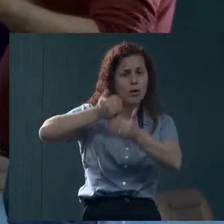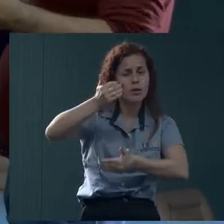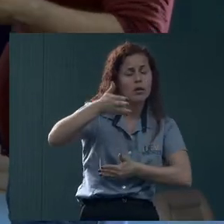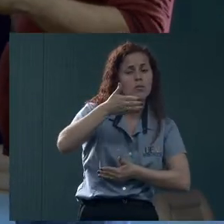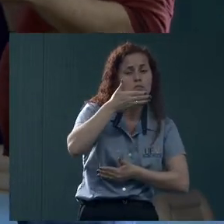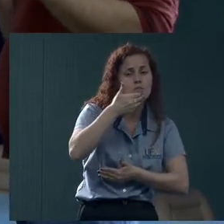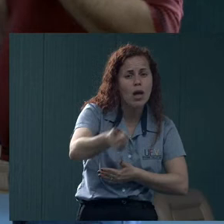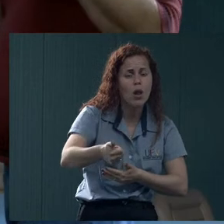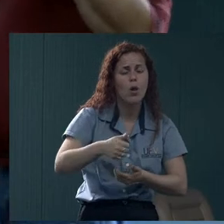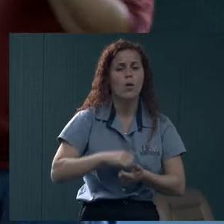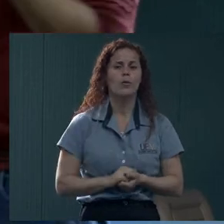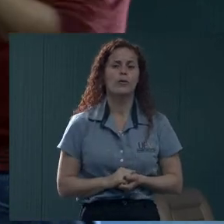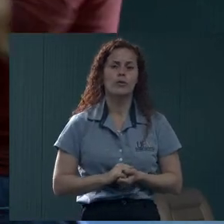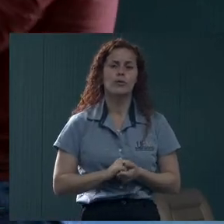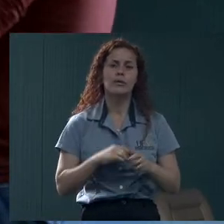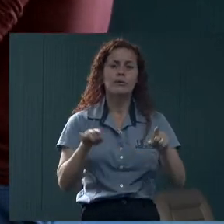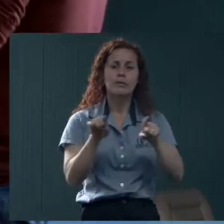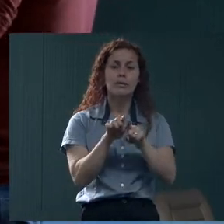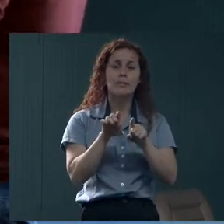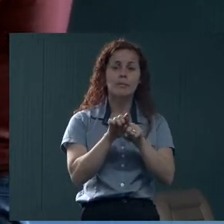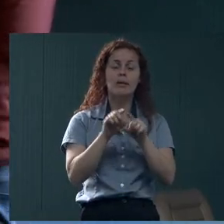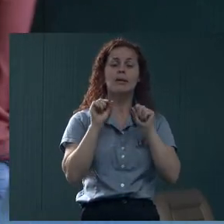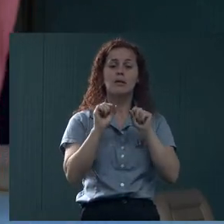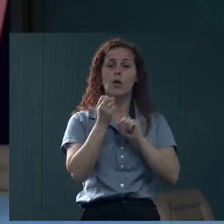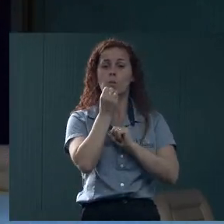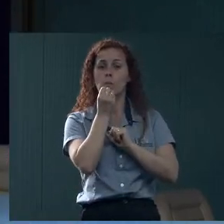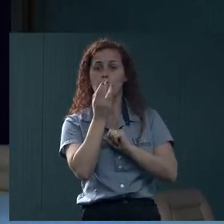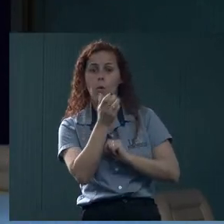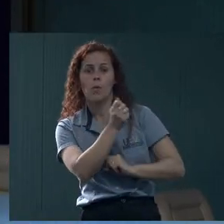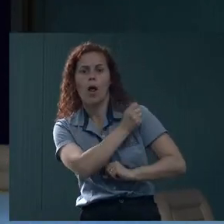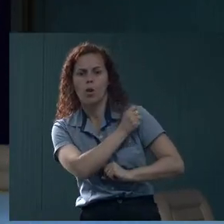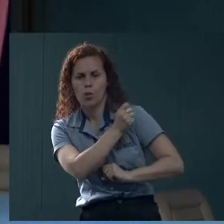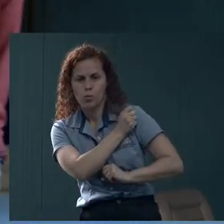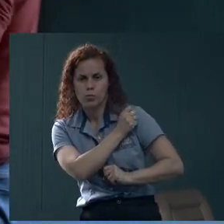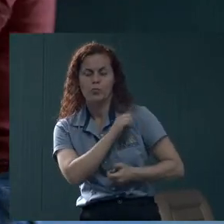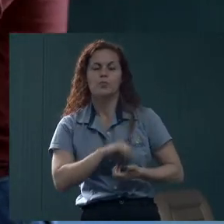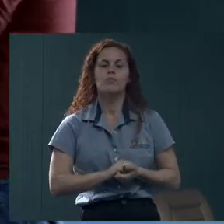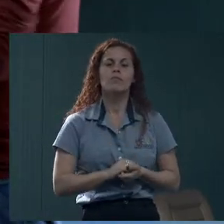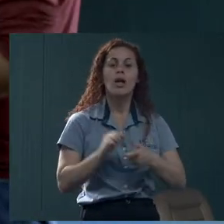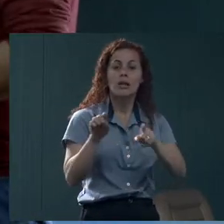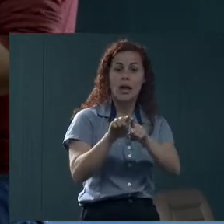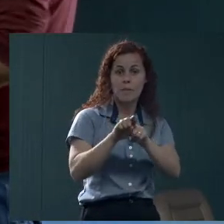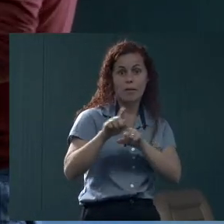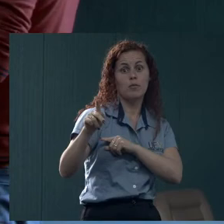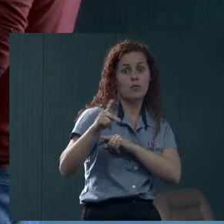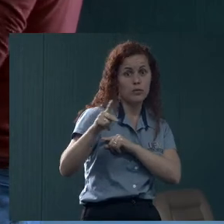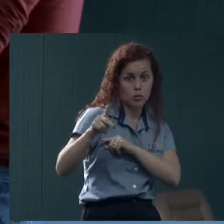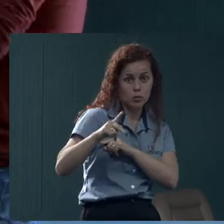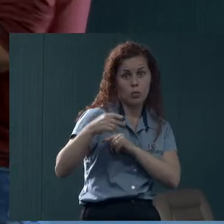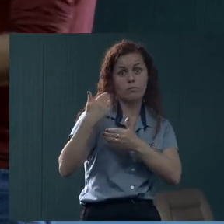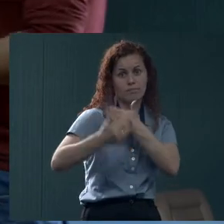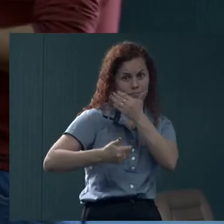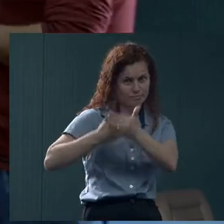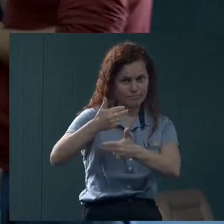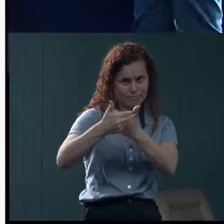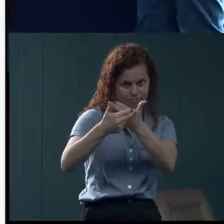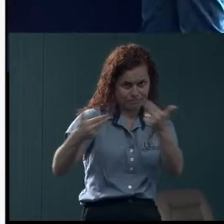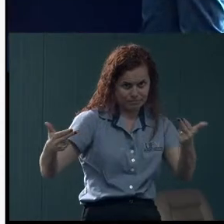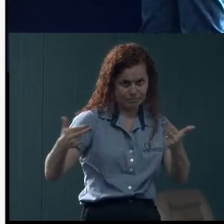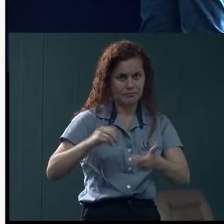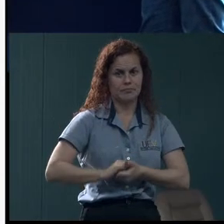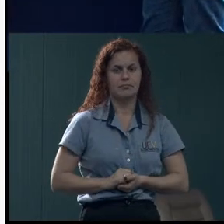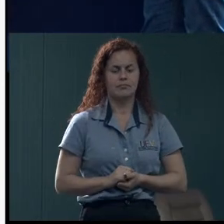melhor, de uma forma que fique bom para os estudantes, para os professores e assim por diante. Pode passar o próximo.